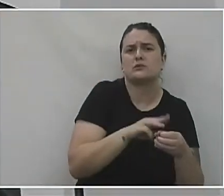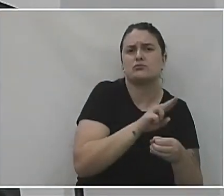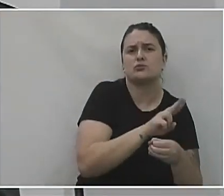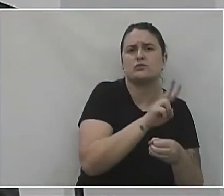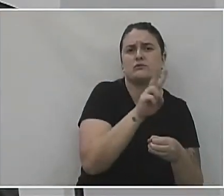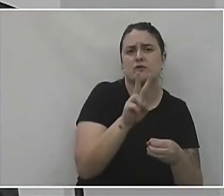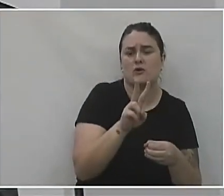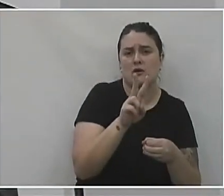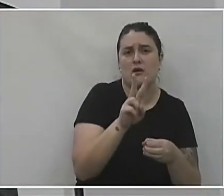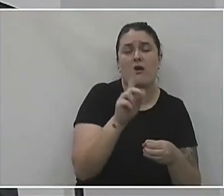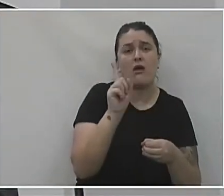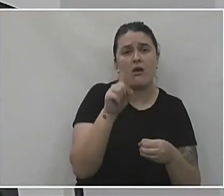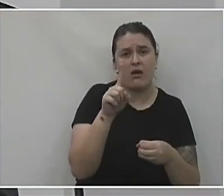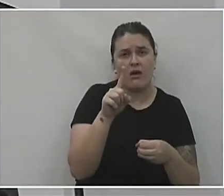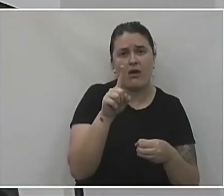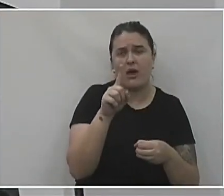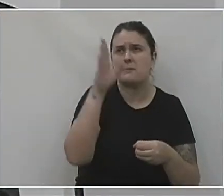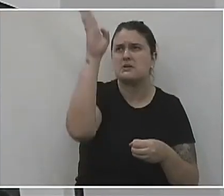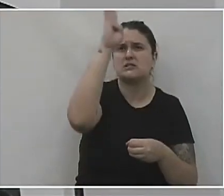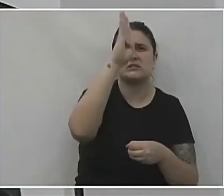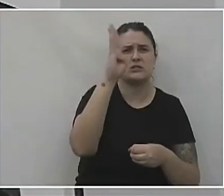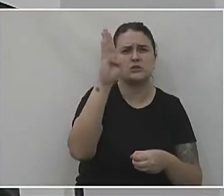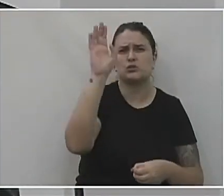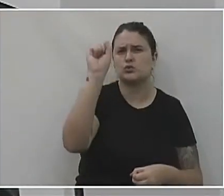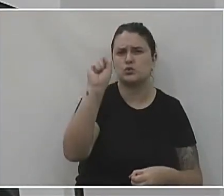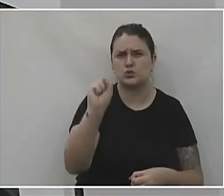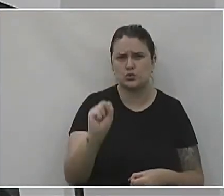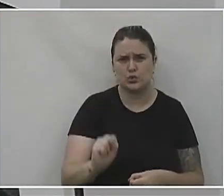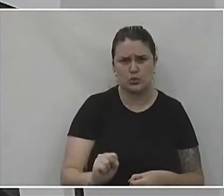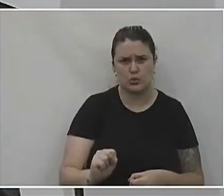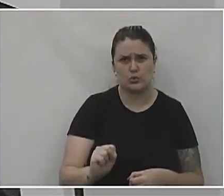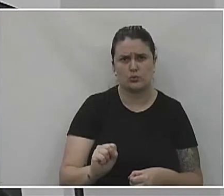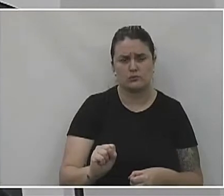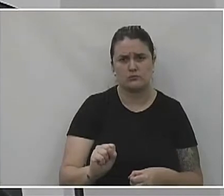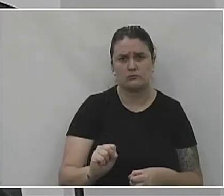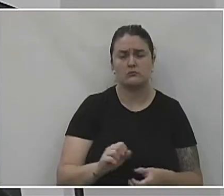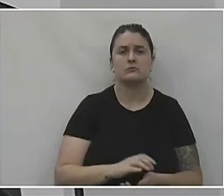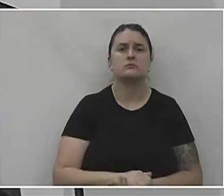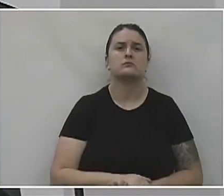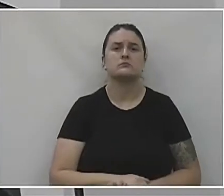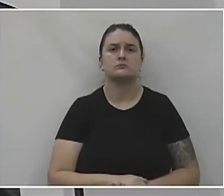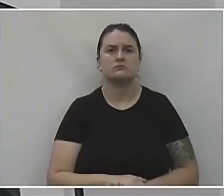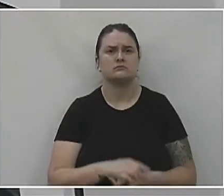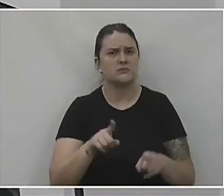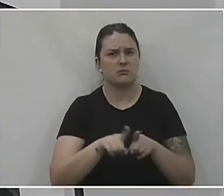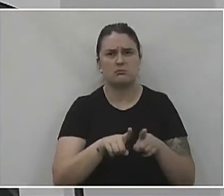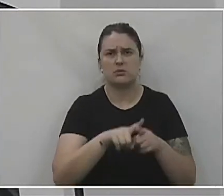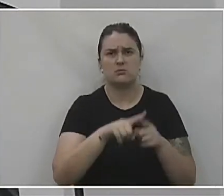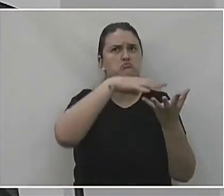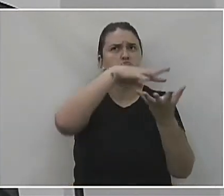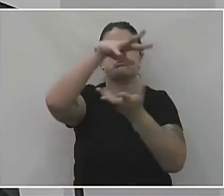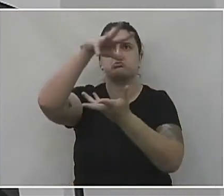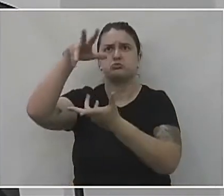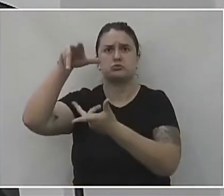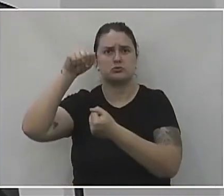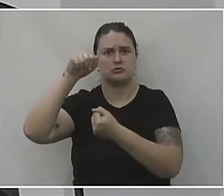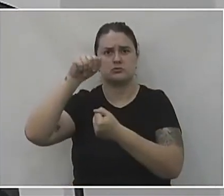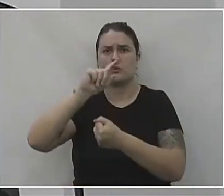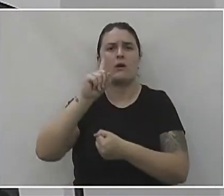aqui em União Vitória, na nossa região. Isso aqui é a nível do sul, nacional e mundial. Não é